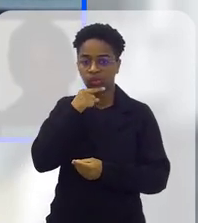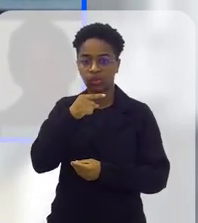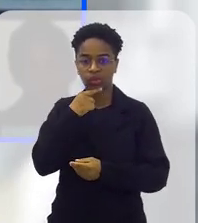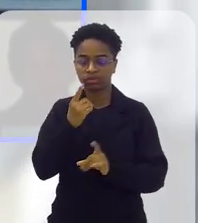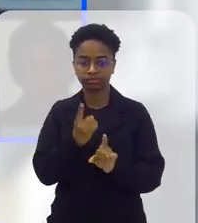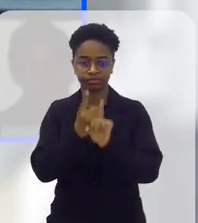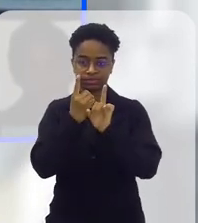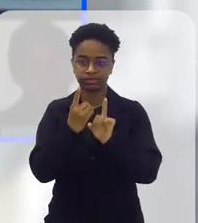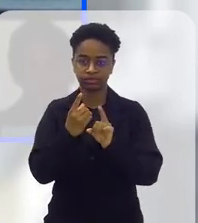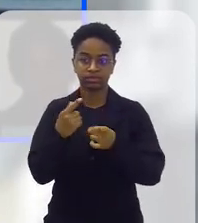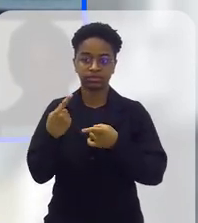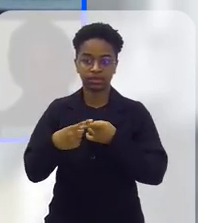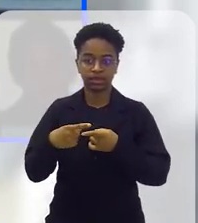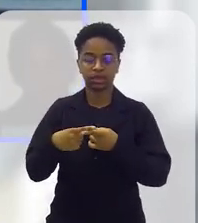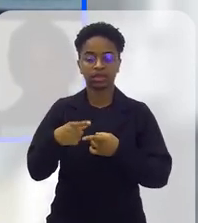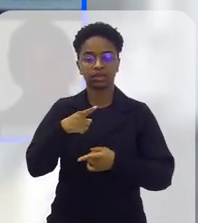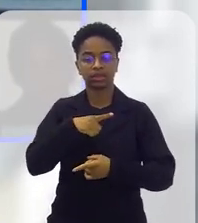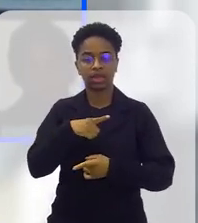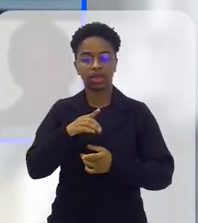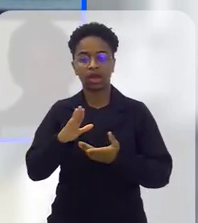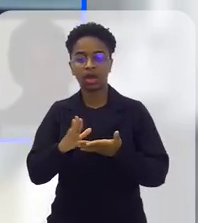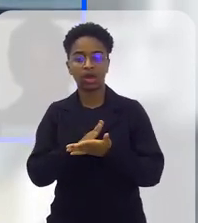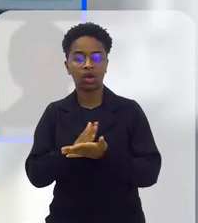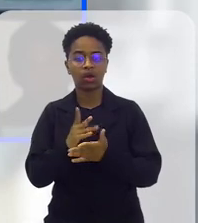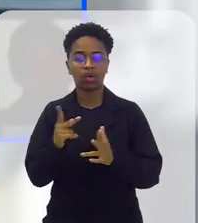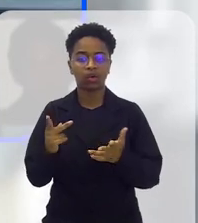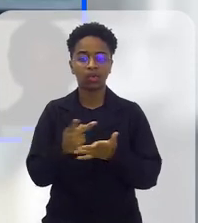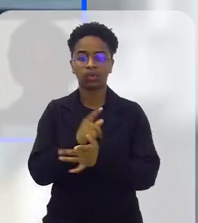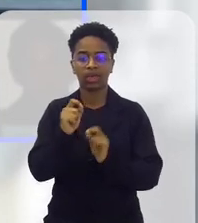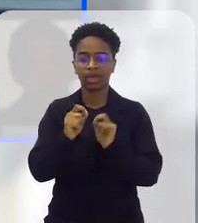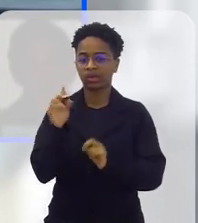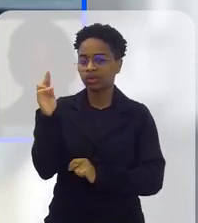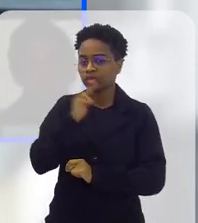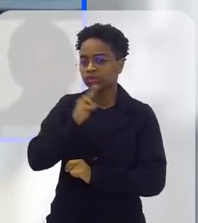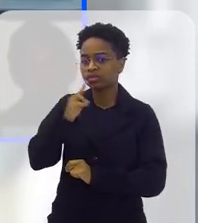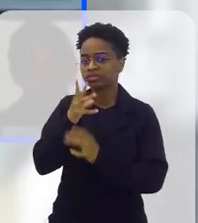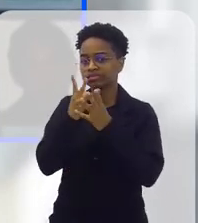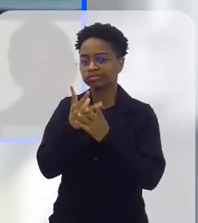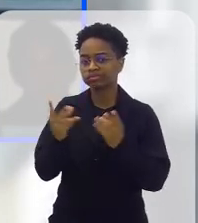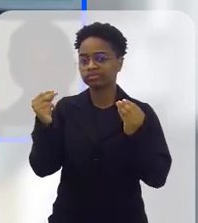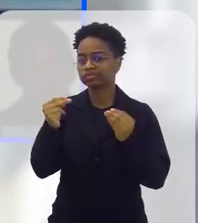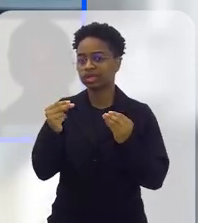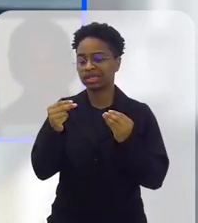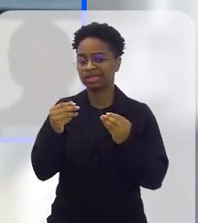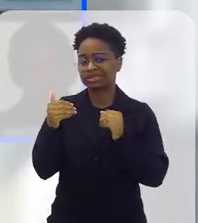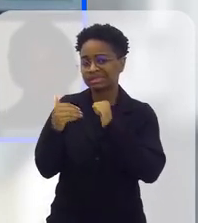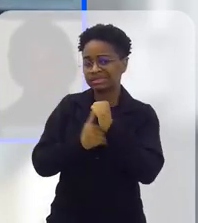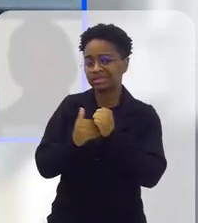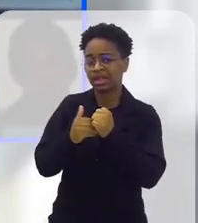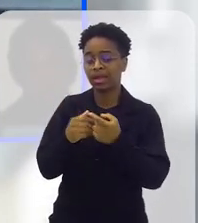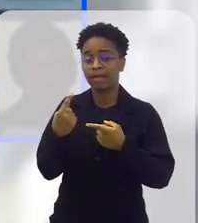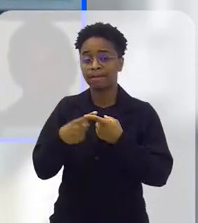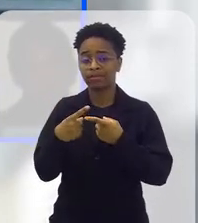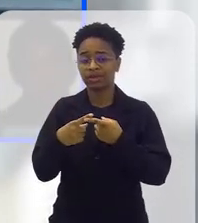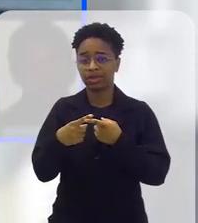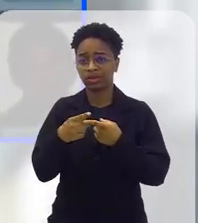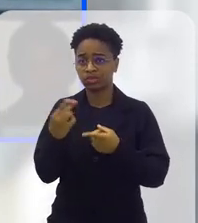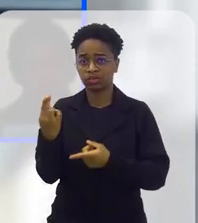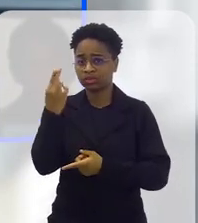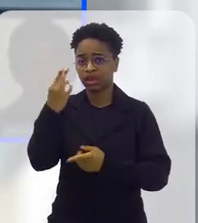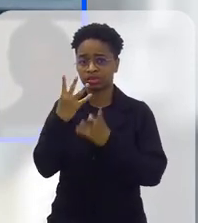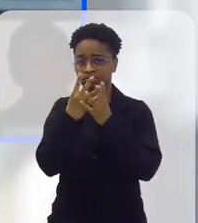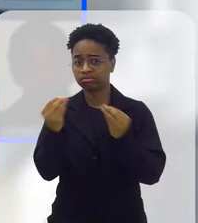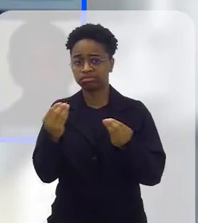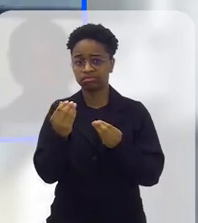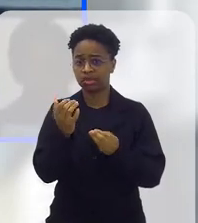os casos de conflitos familiares, mas temos a situação toda emergencial com o desaparecimento enigmático. Criança não pode desaparecer do